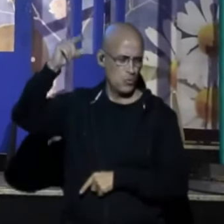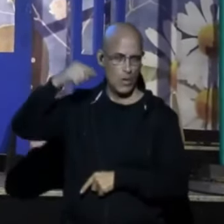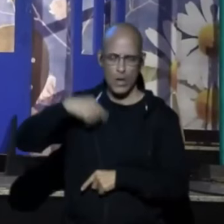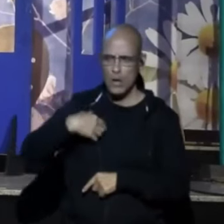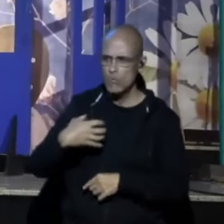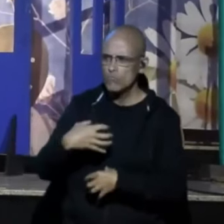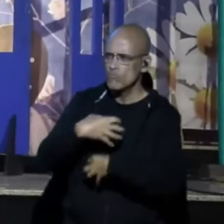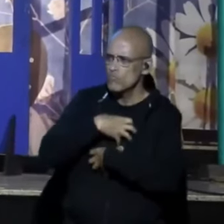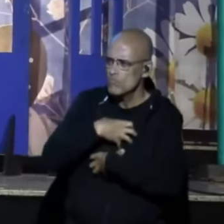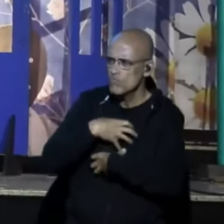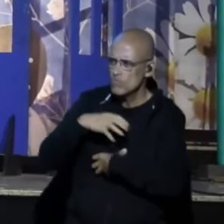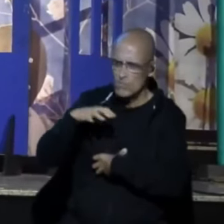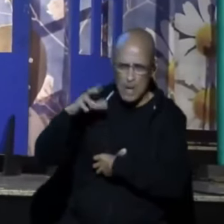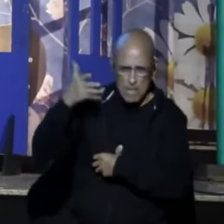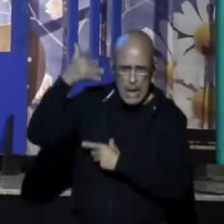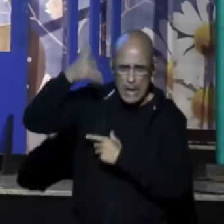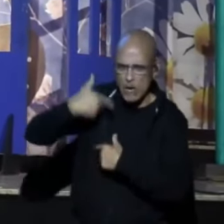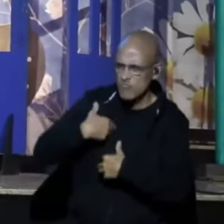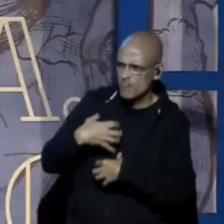coração